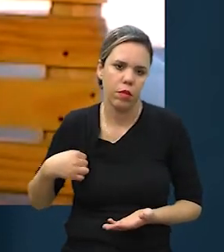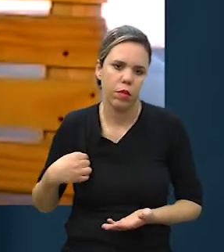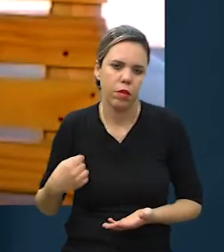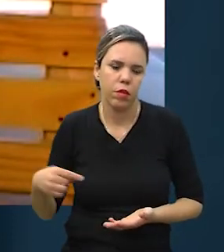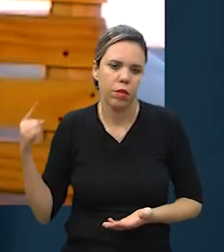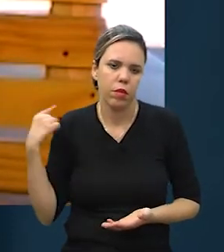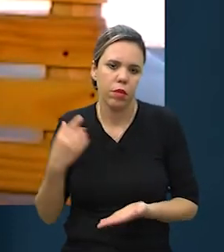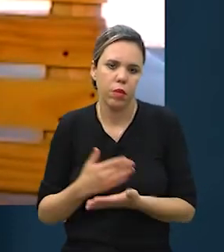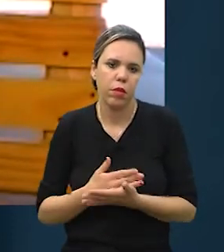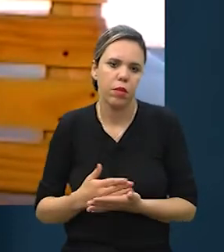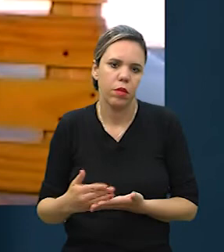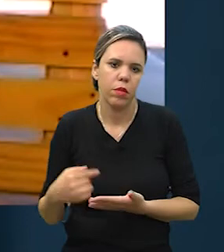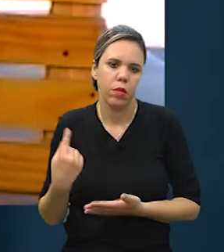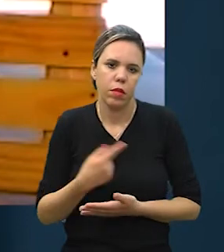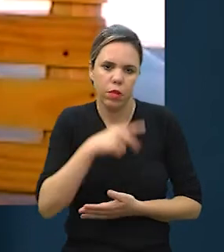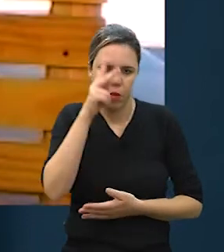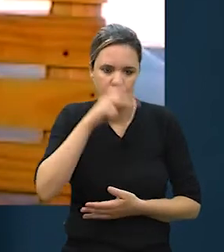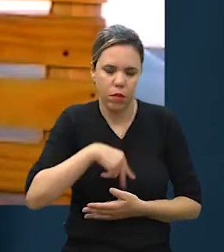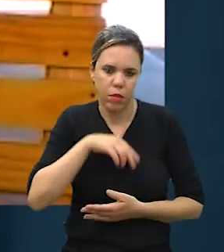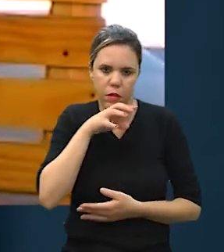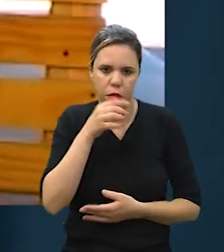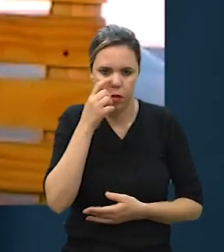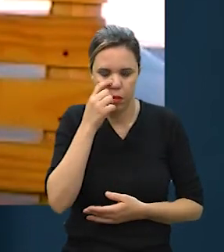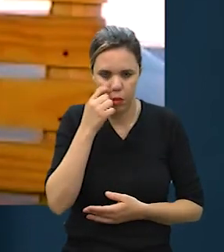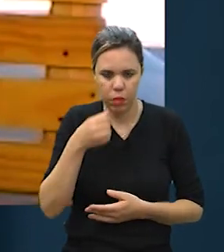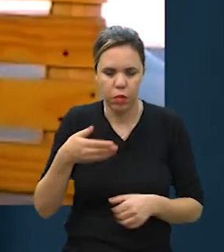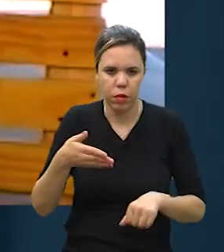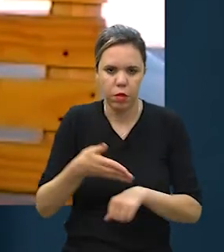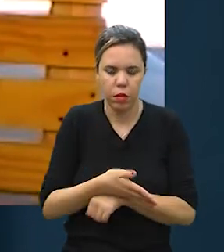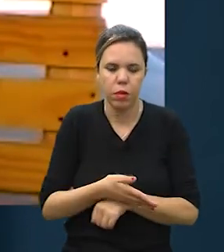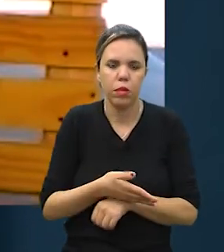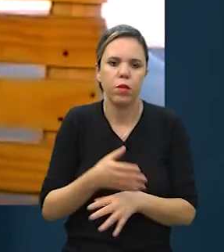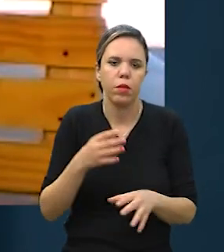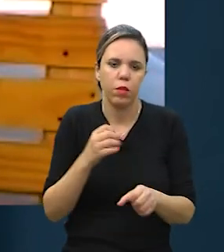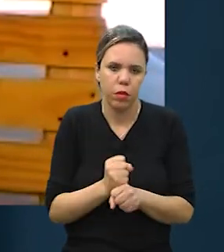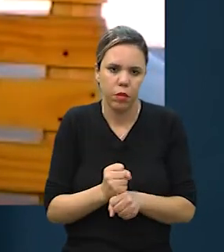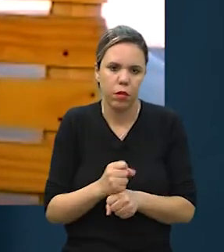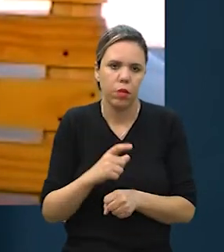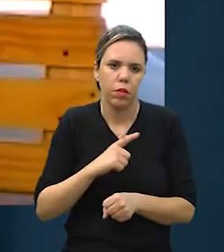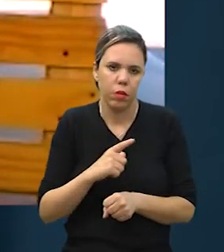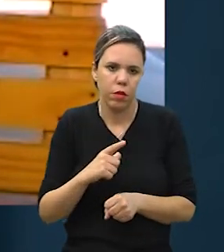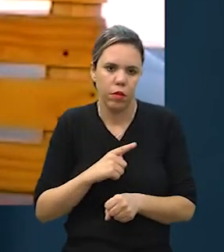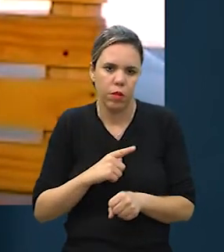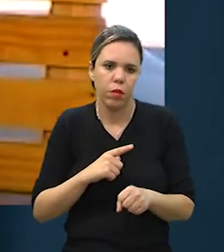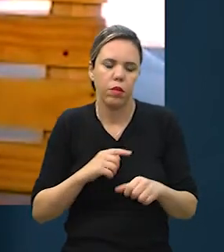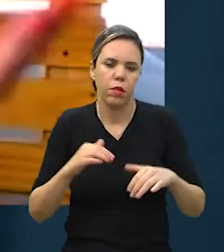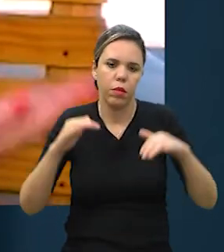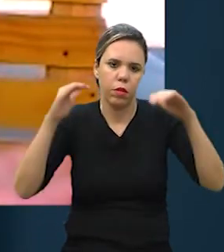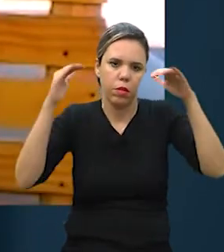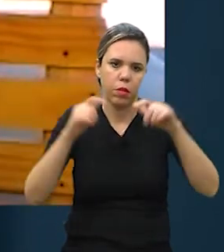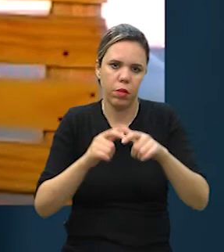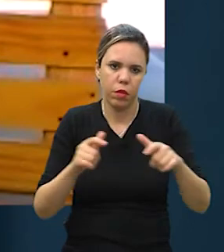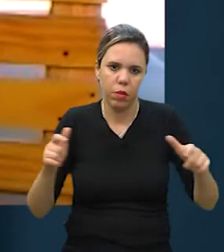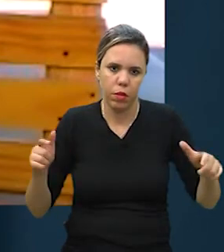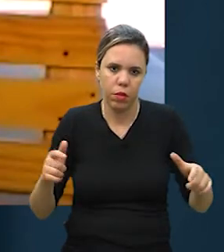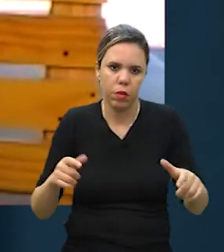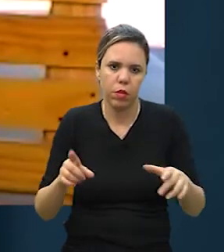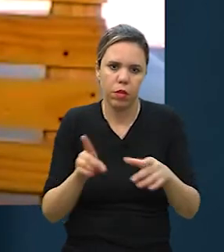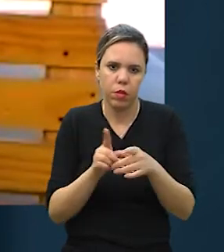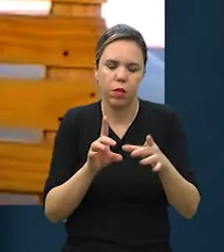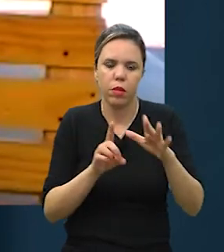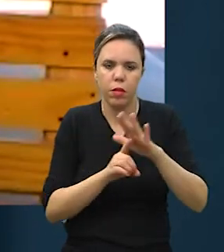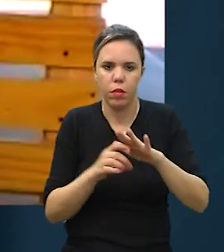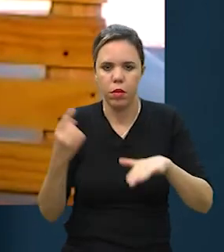começo com os nossos animais, que entrava nessa conta e eu tenho porte grande, o